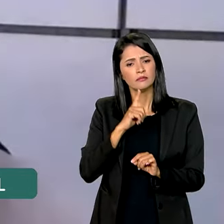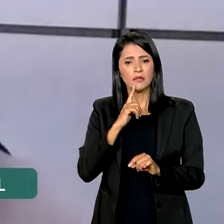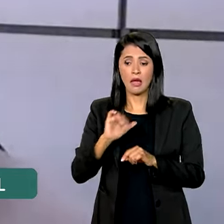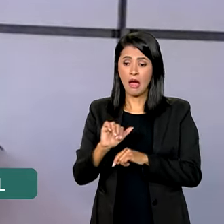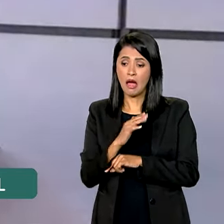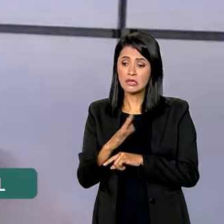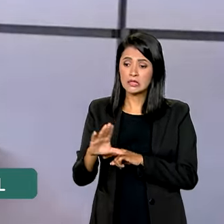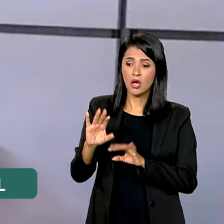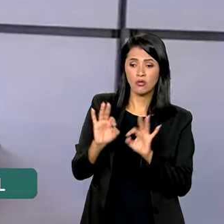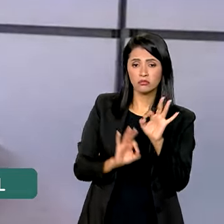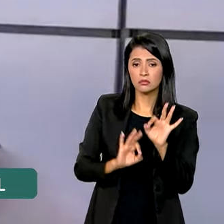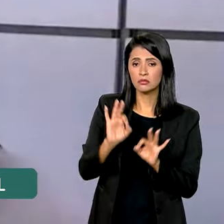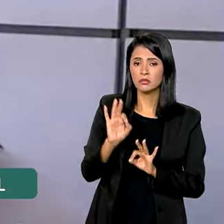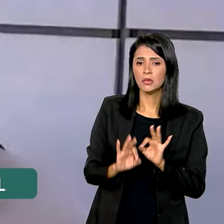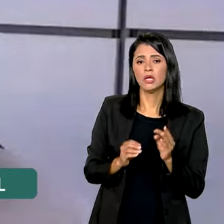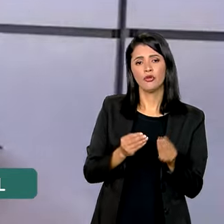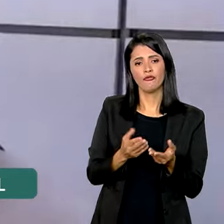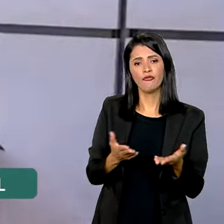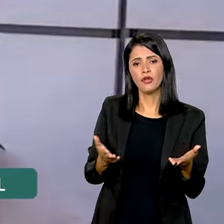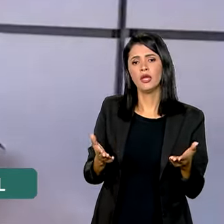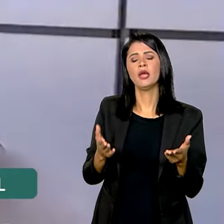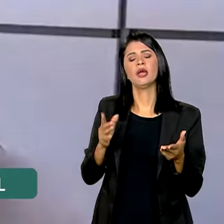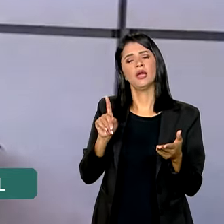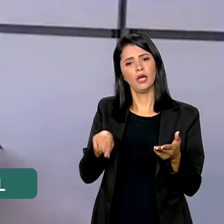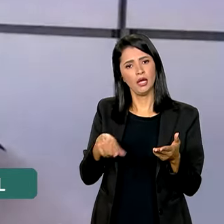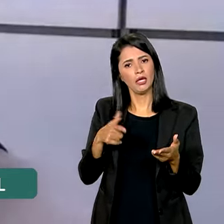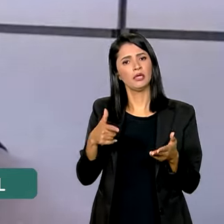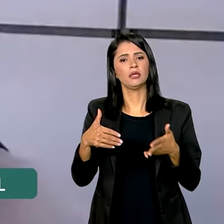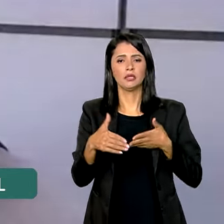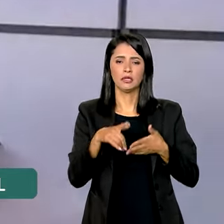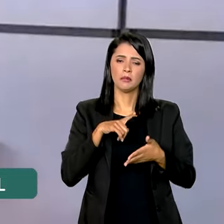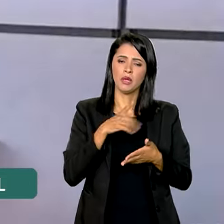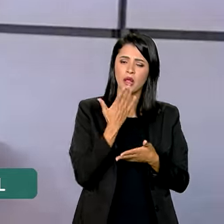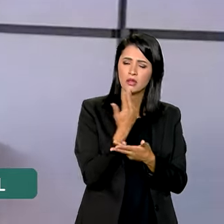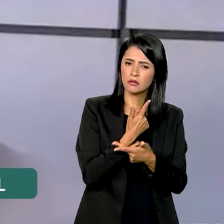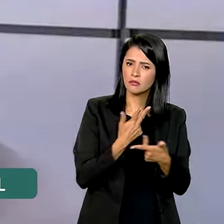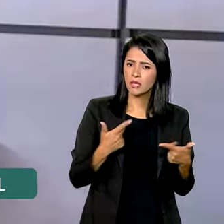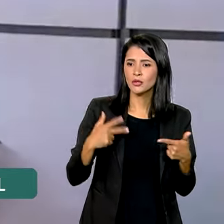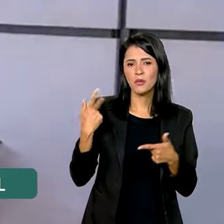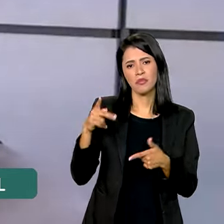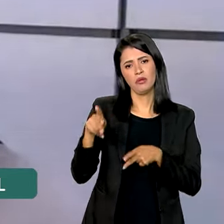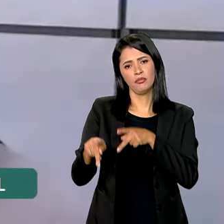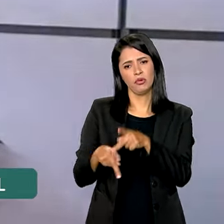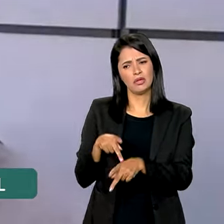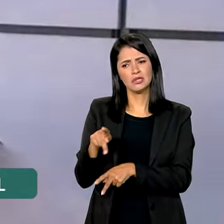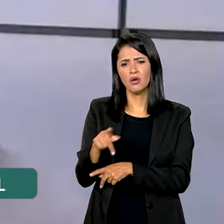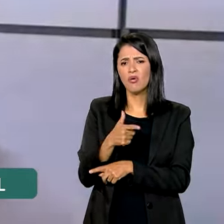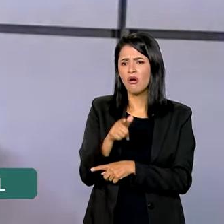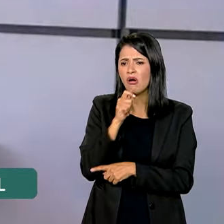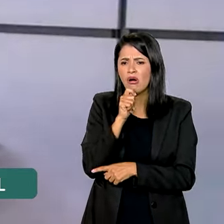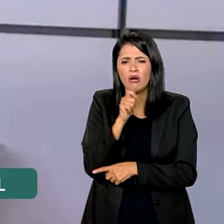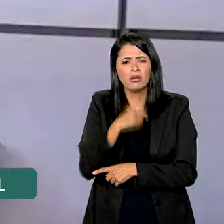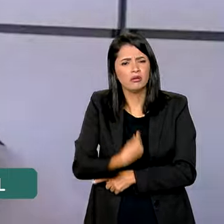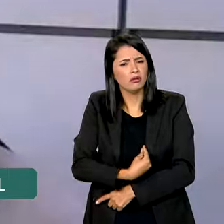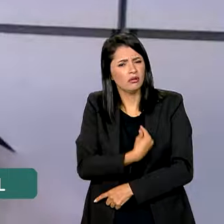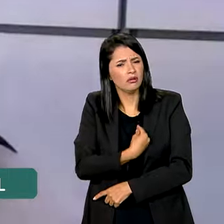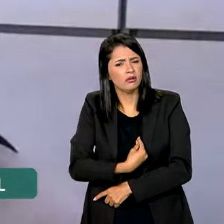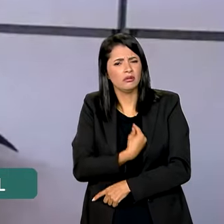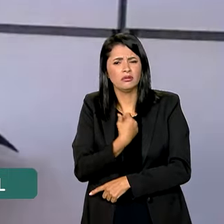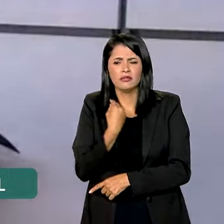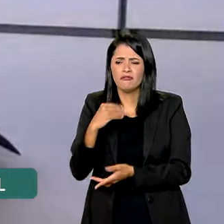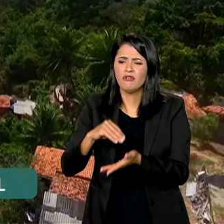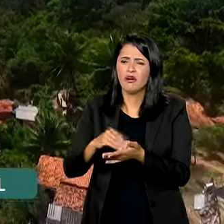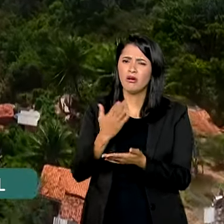coordenadas de oferta e acesso a alimentos para essa população que ainda vive em situação de